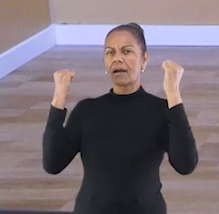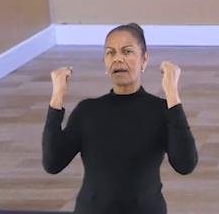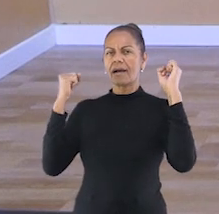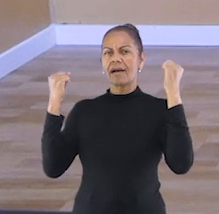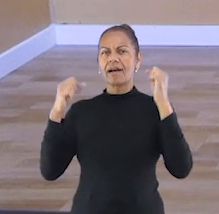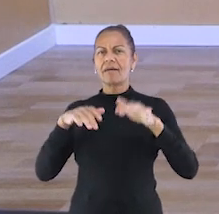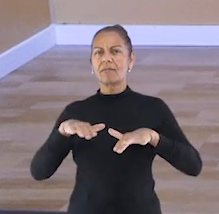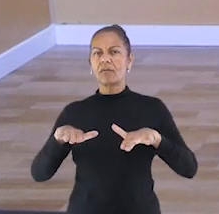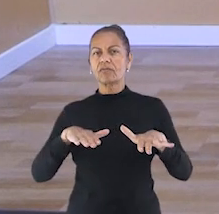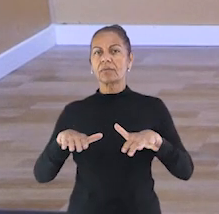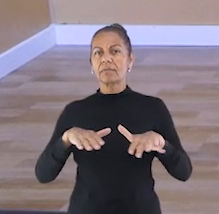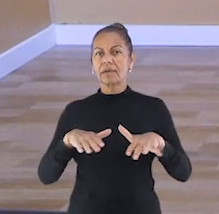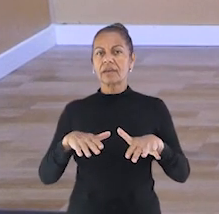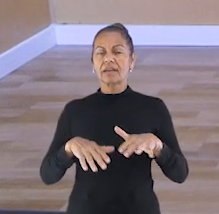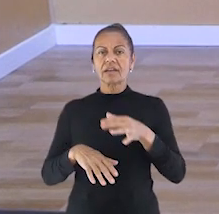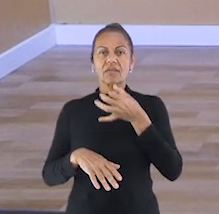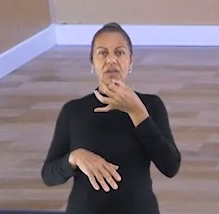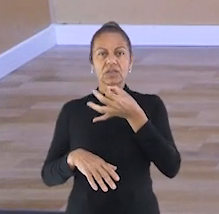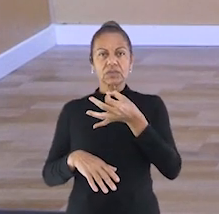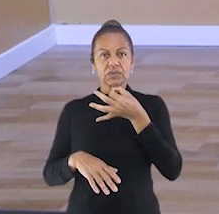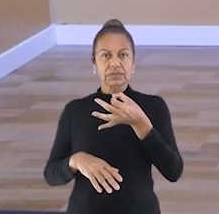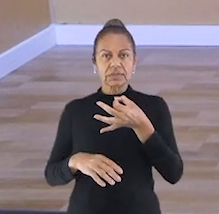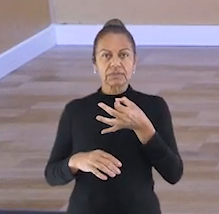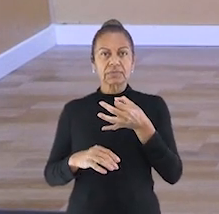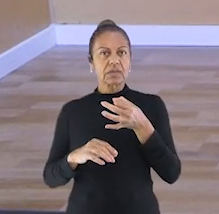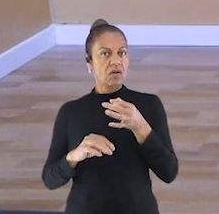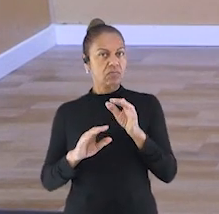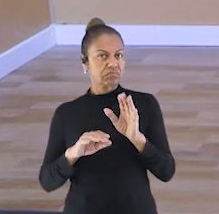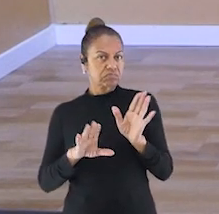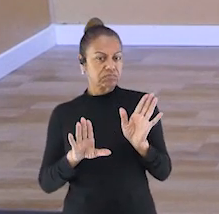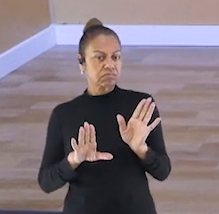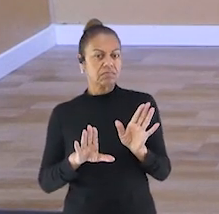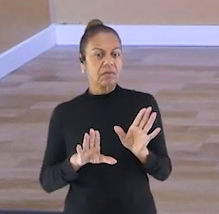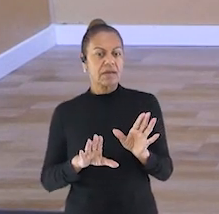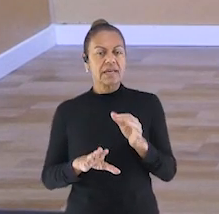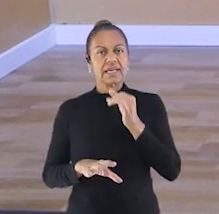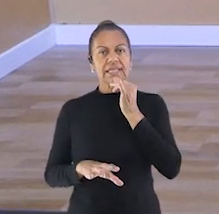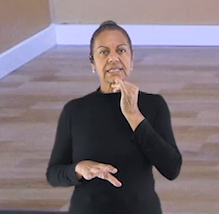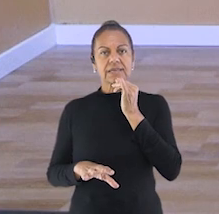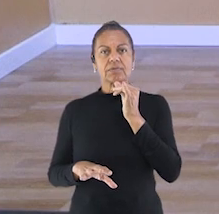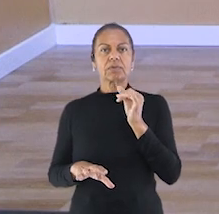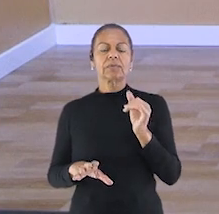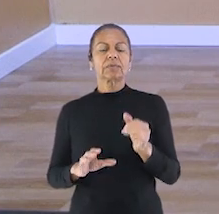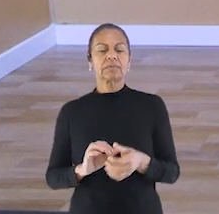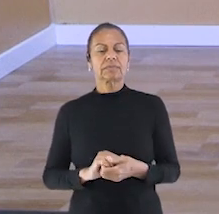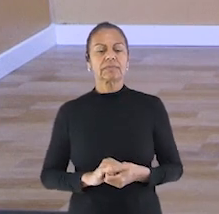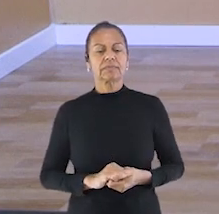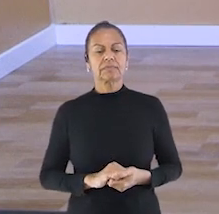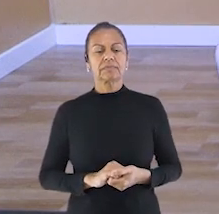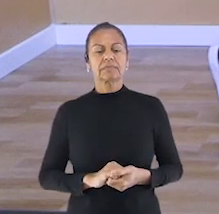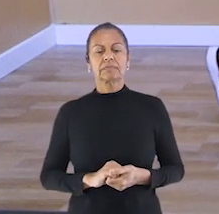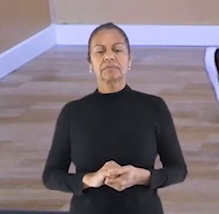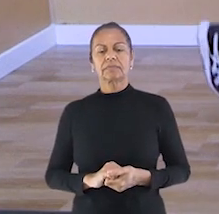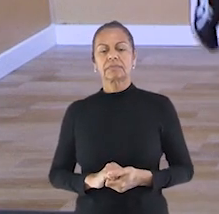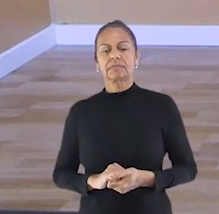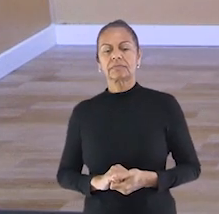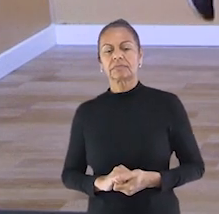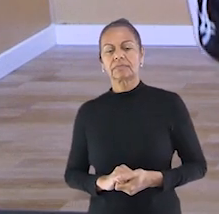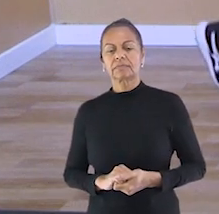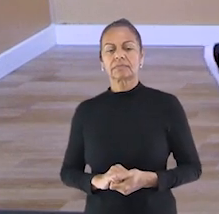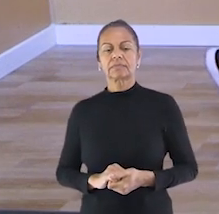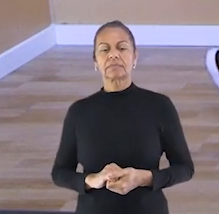sugestões. Beleza? Por exemplo. Aponte. A gente pode variar aqui. Ó.